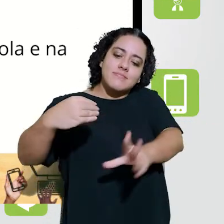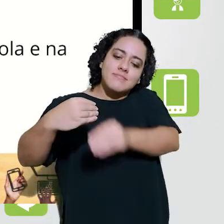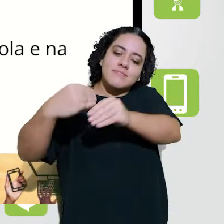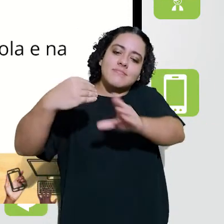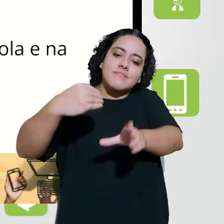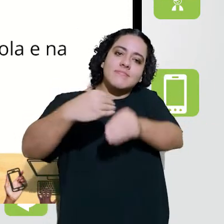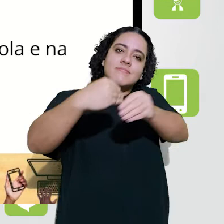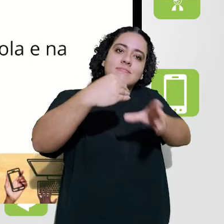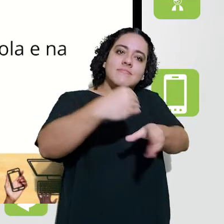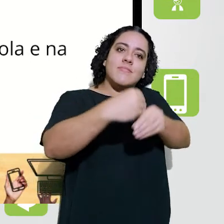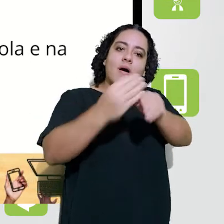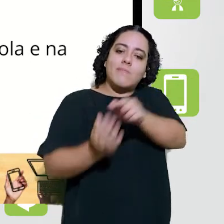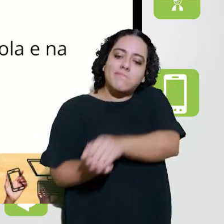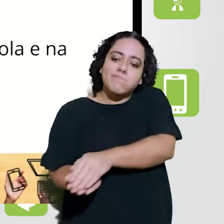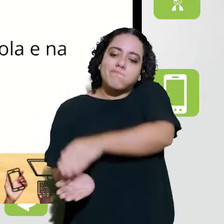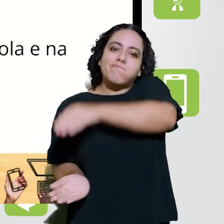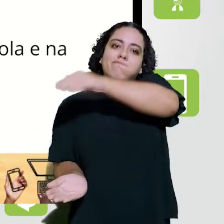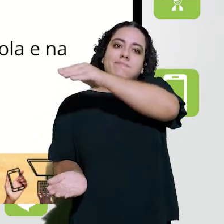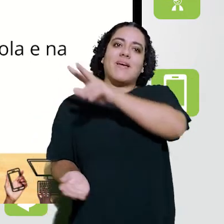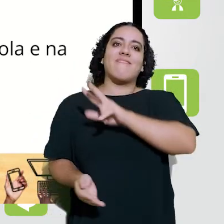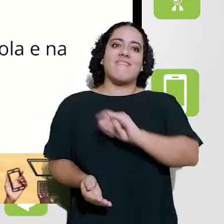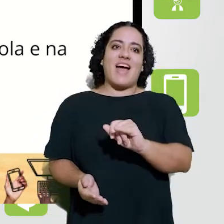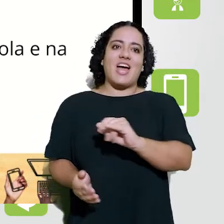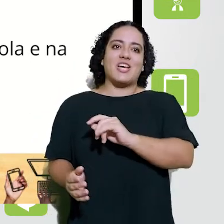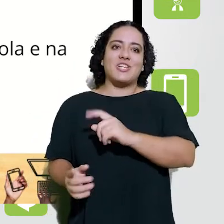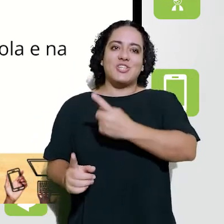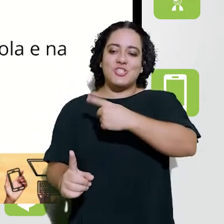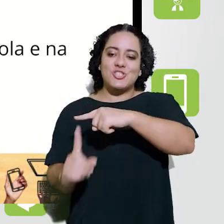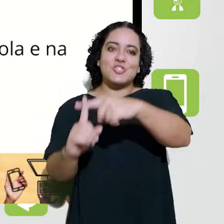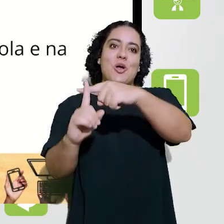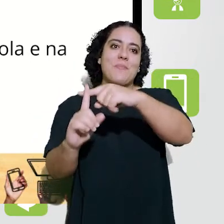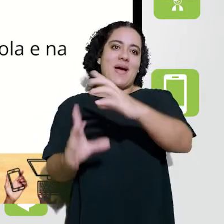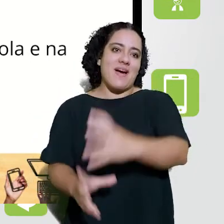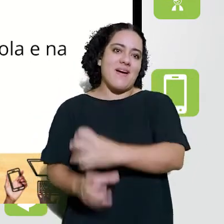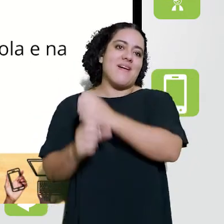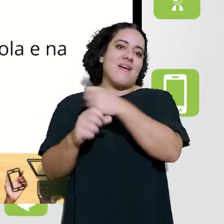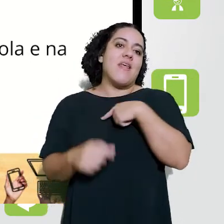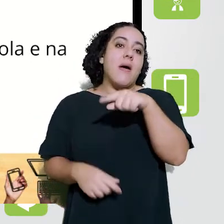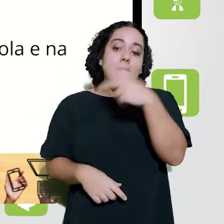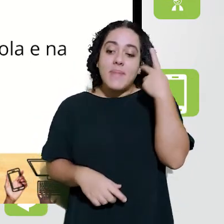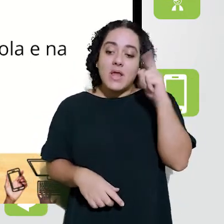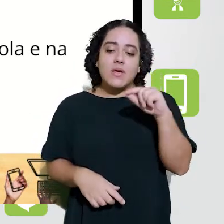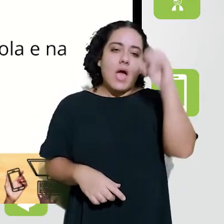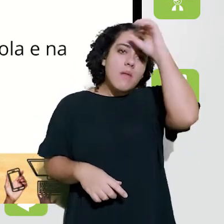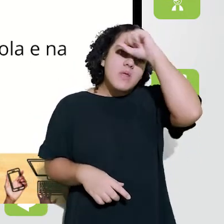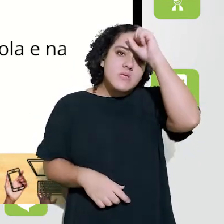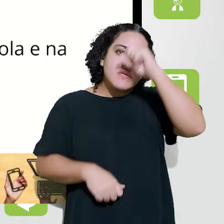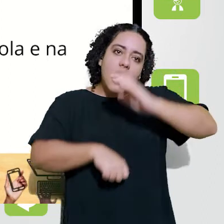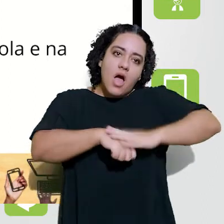novas práticas em práticas e conhecimentos que em algum momento serviram de início, de gênesis para a nossa